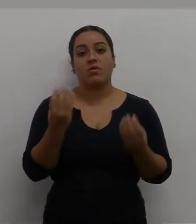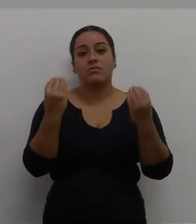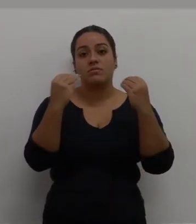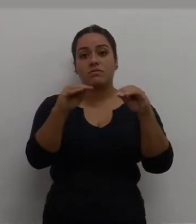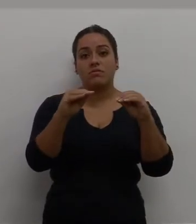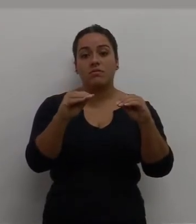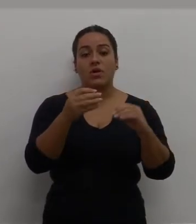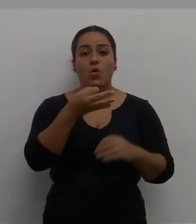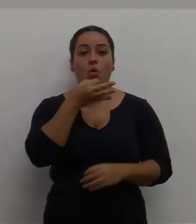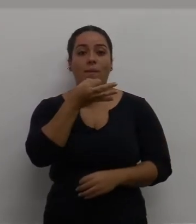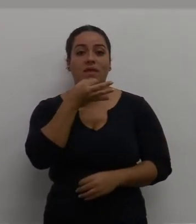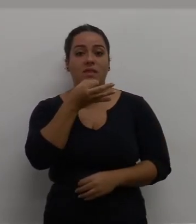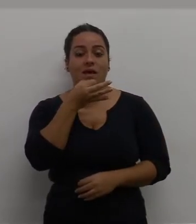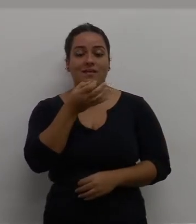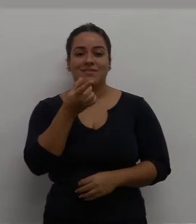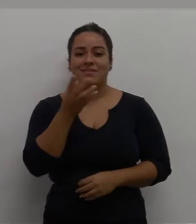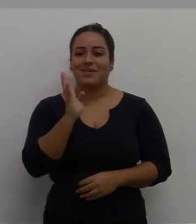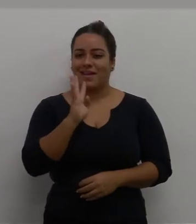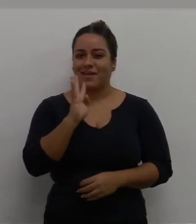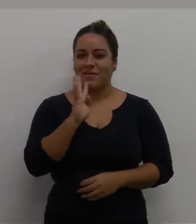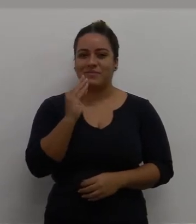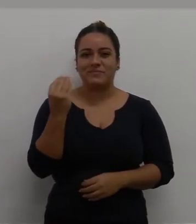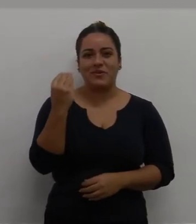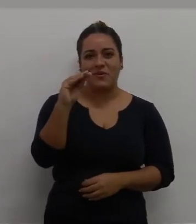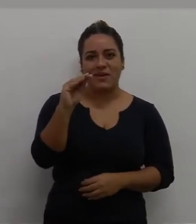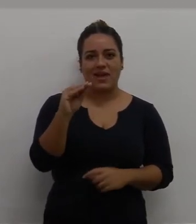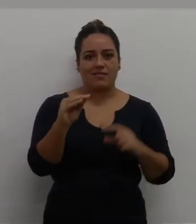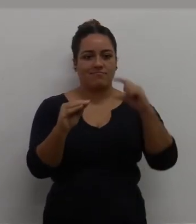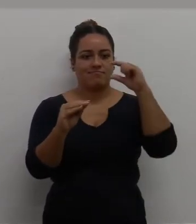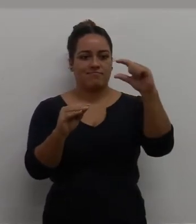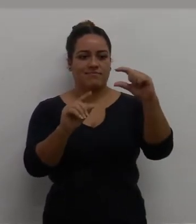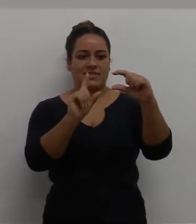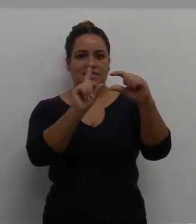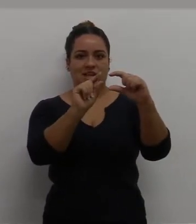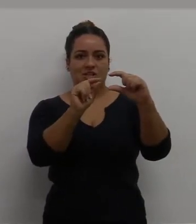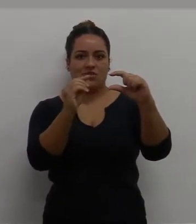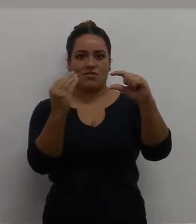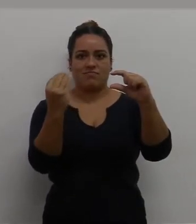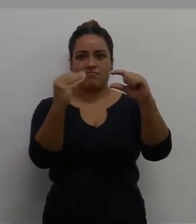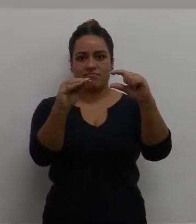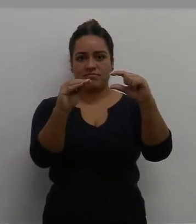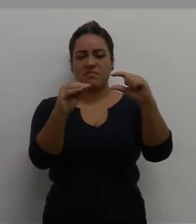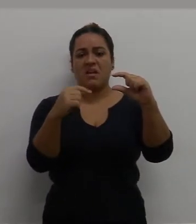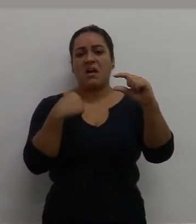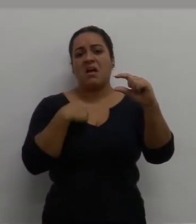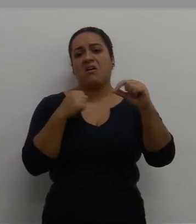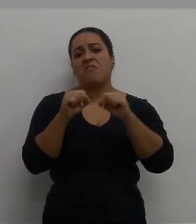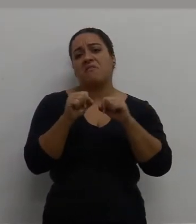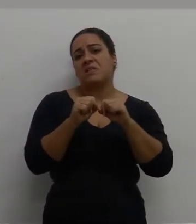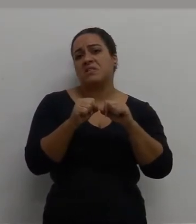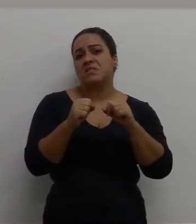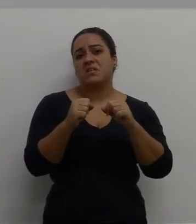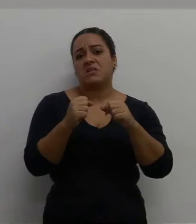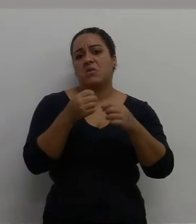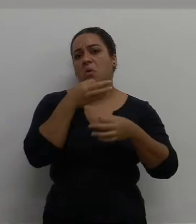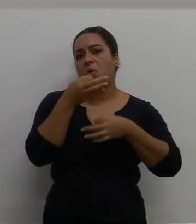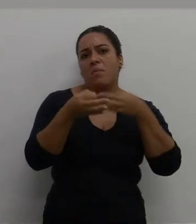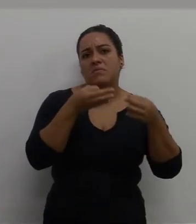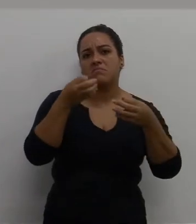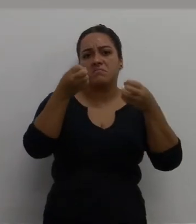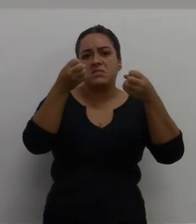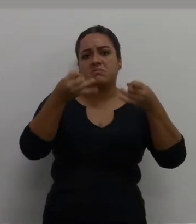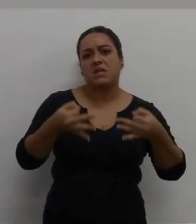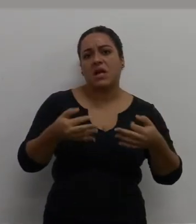Eu posso inserir um comentário, também que é muito interessante, que você, na planilha que você desenvolver, você pode